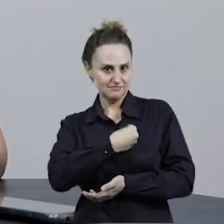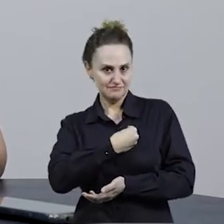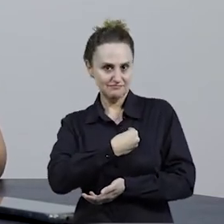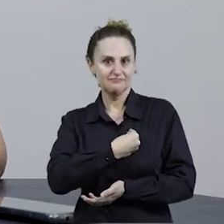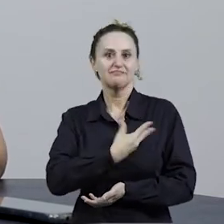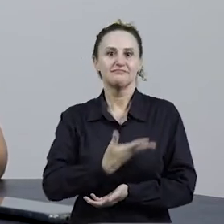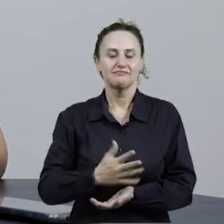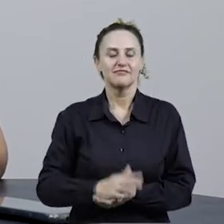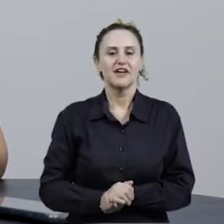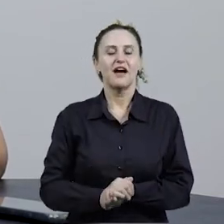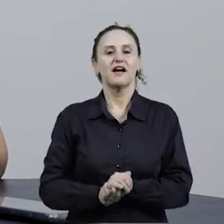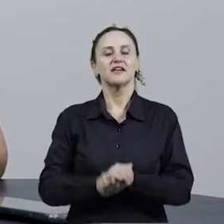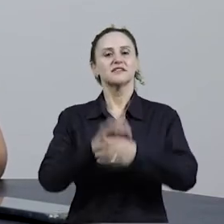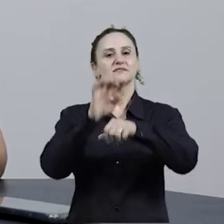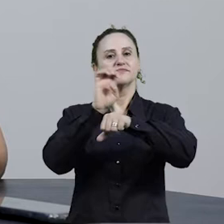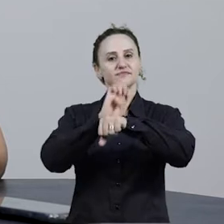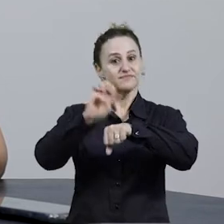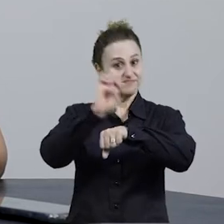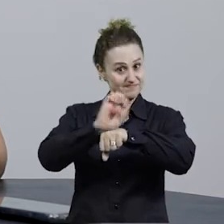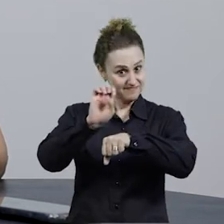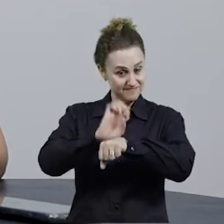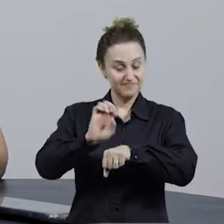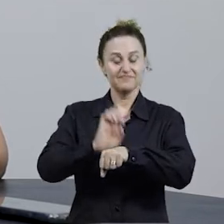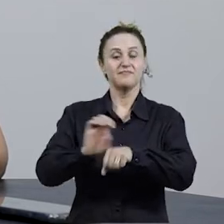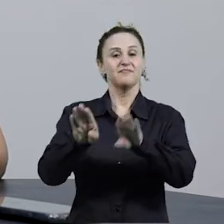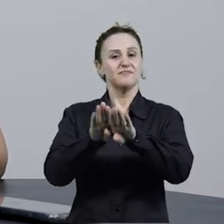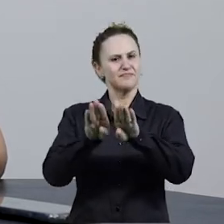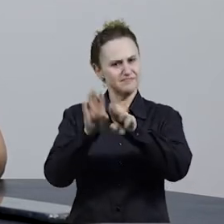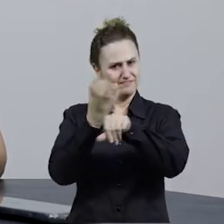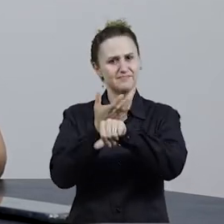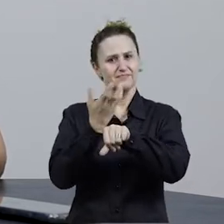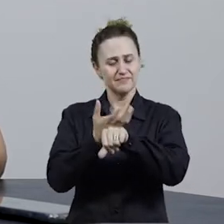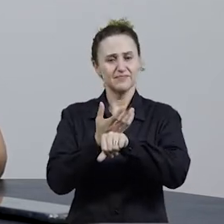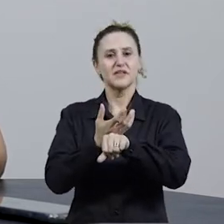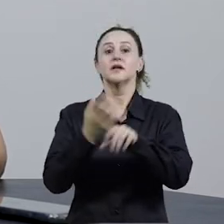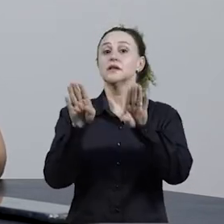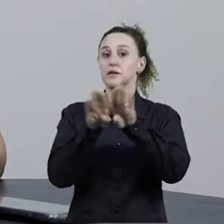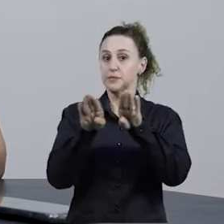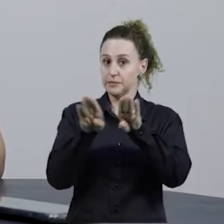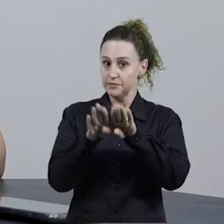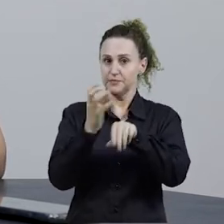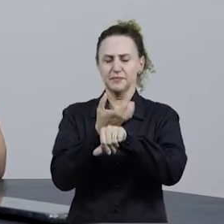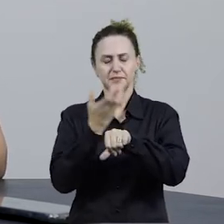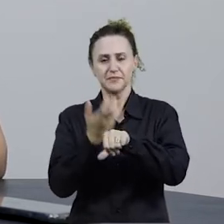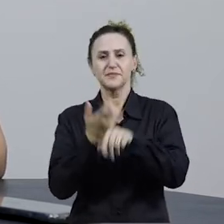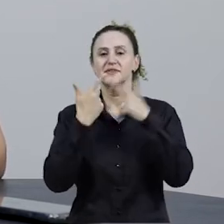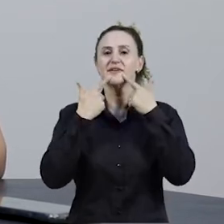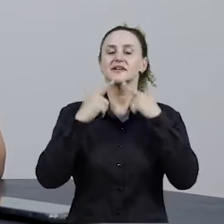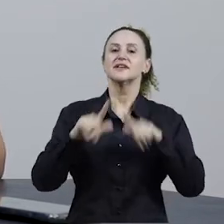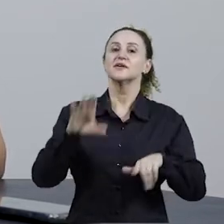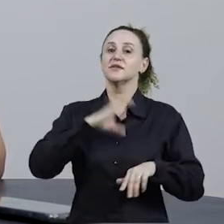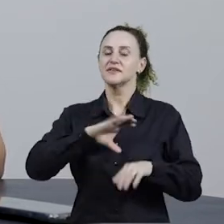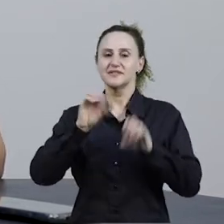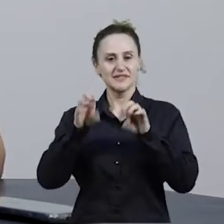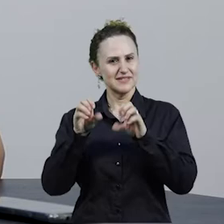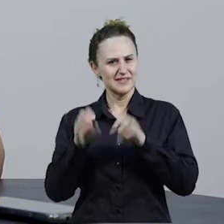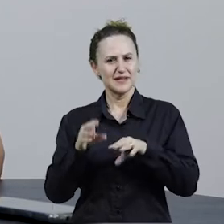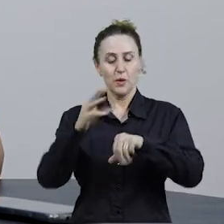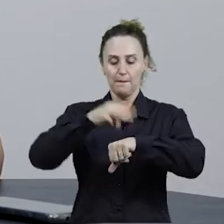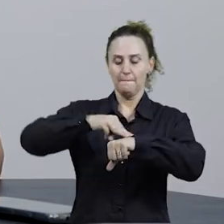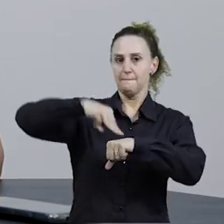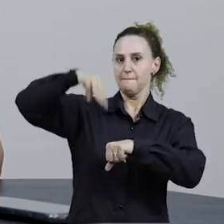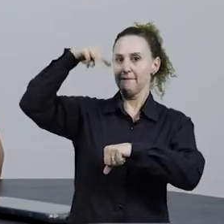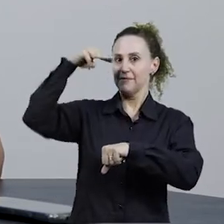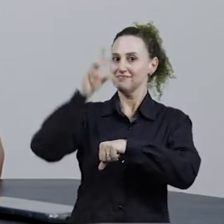professora de estágio supervisionado, professora também da disciplina de língua portuguesa e ensino. Meu mestrado, meu